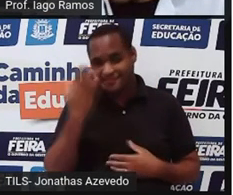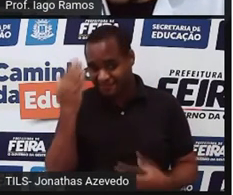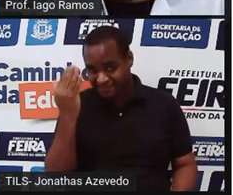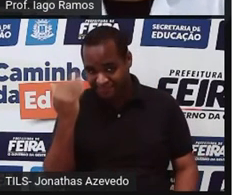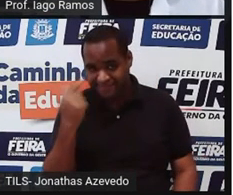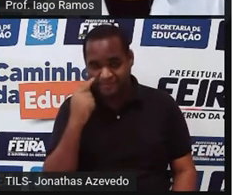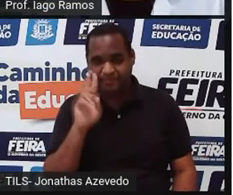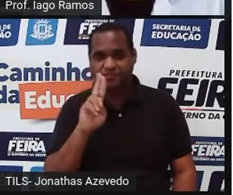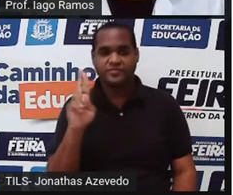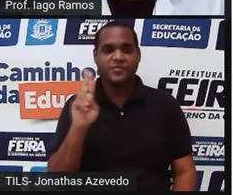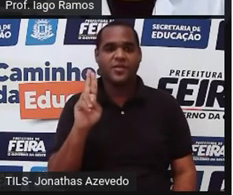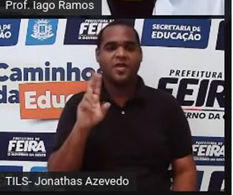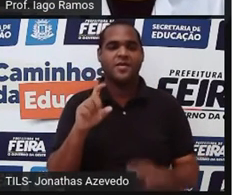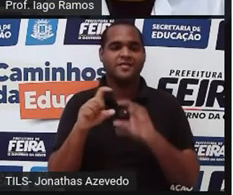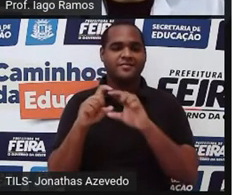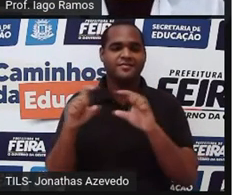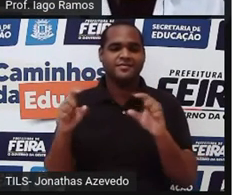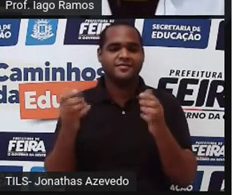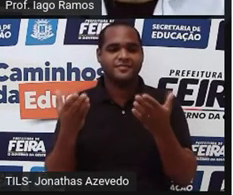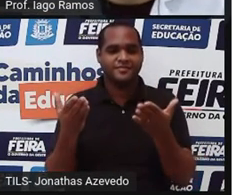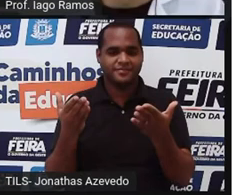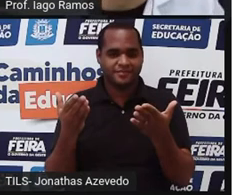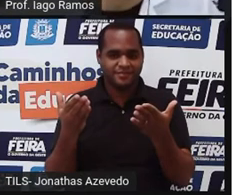O nome do bichinho é esse aqui, ó.